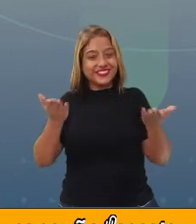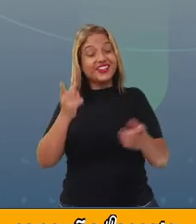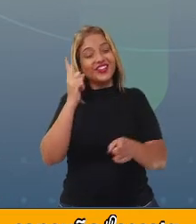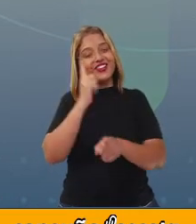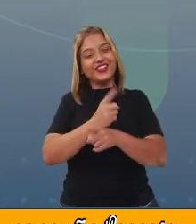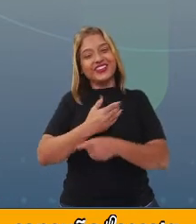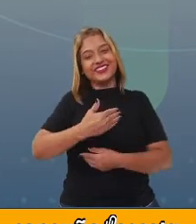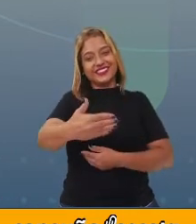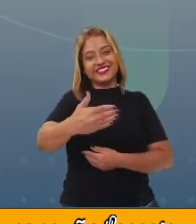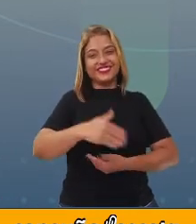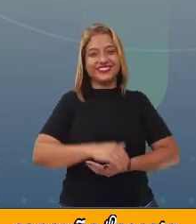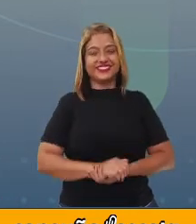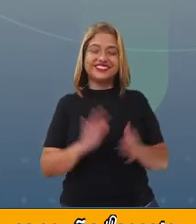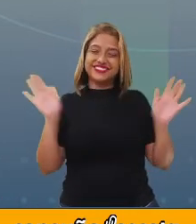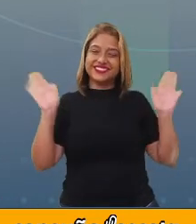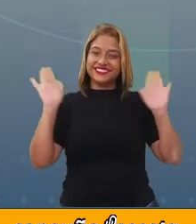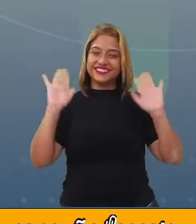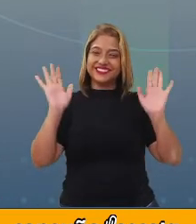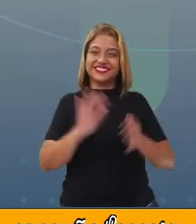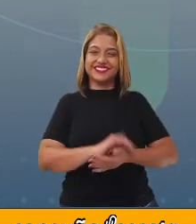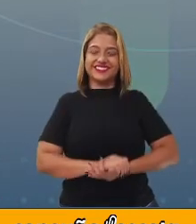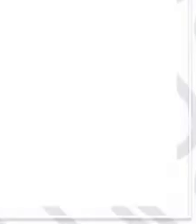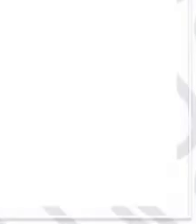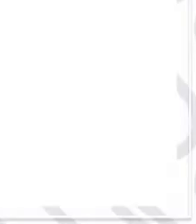próximo encontro. Tchau, tchau!